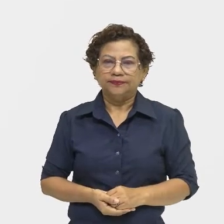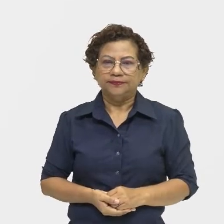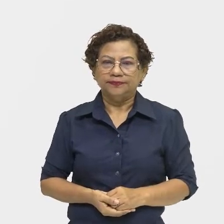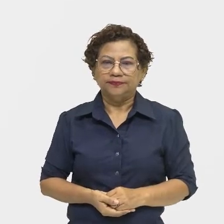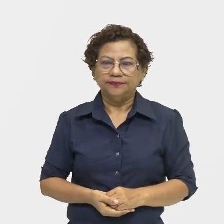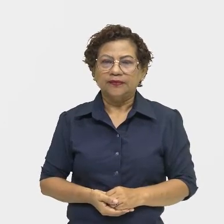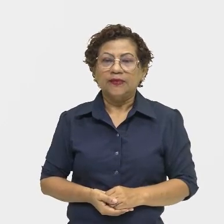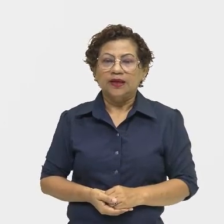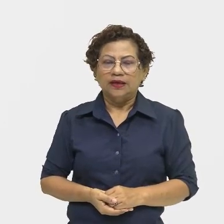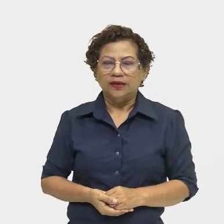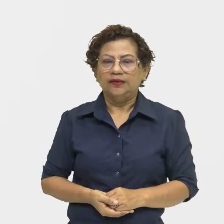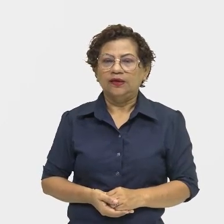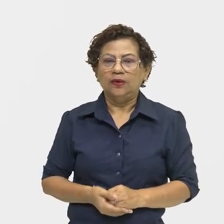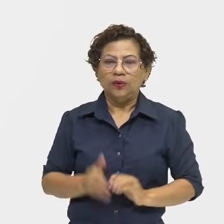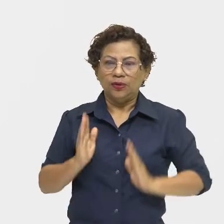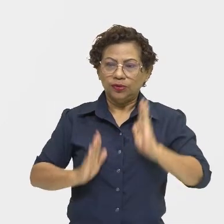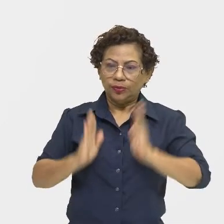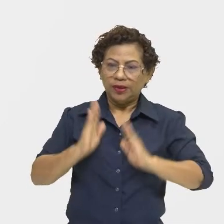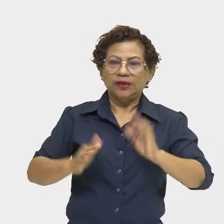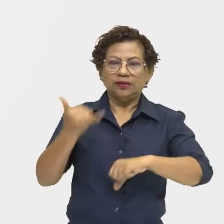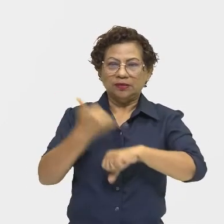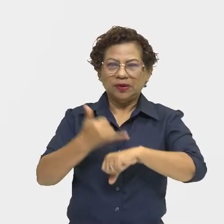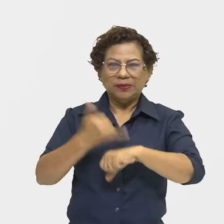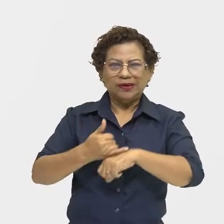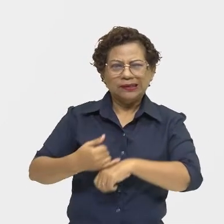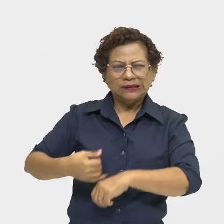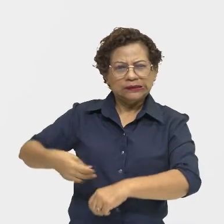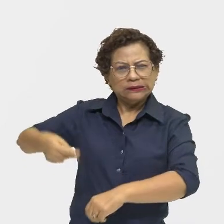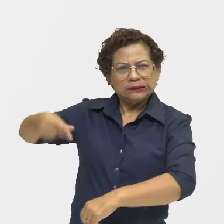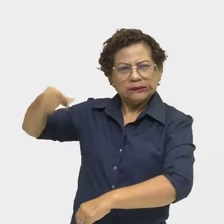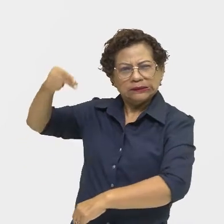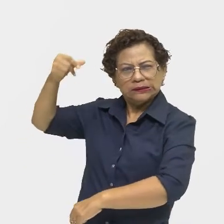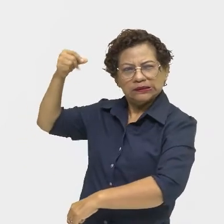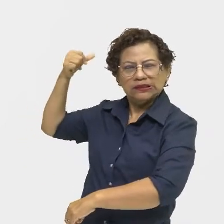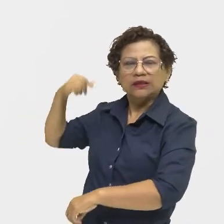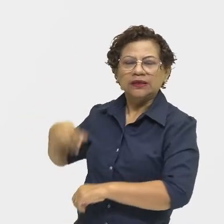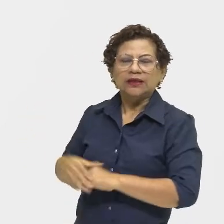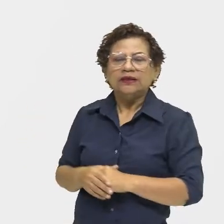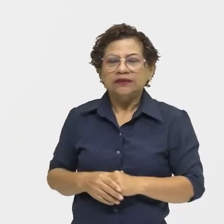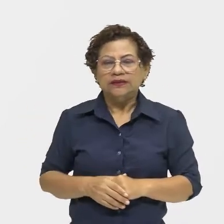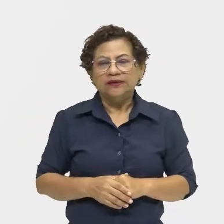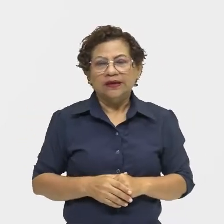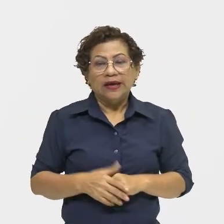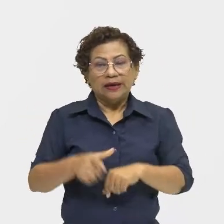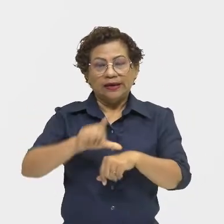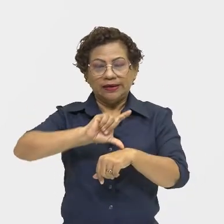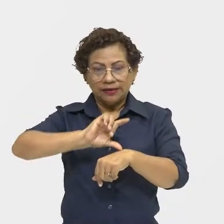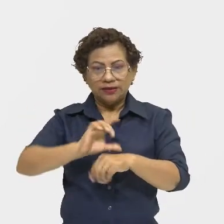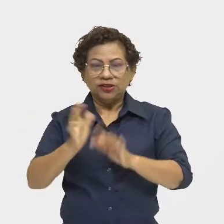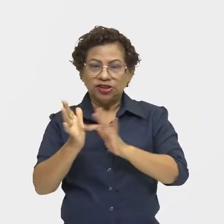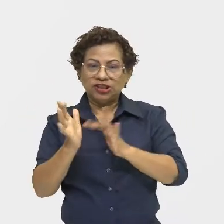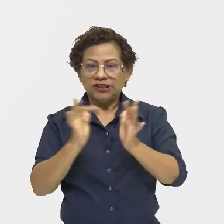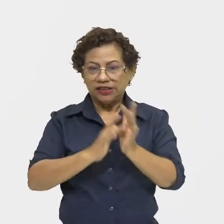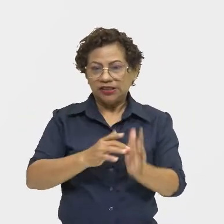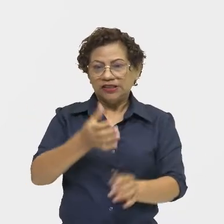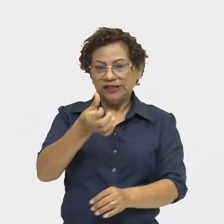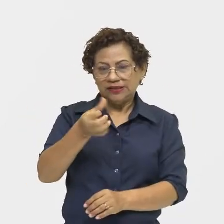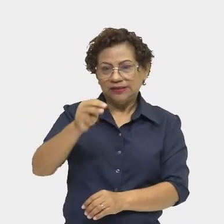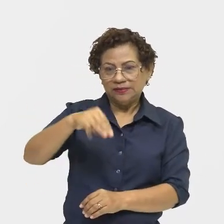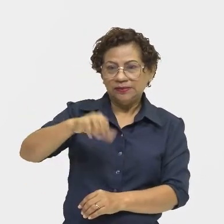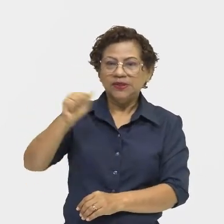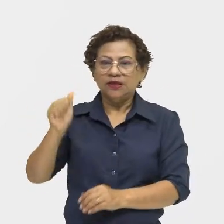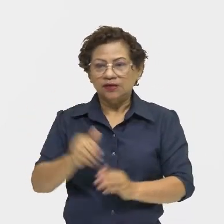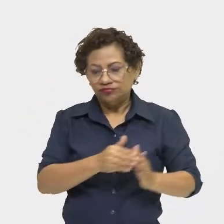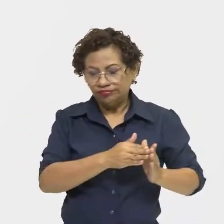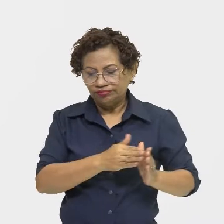Na idade dos metais, 6 mil a 4 mil antes de Cristo, foi marcada pela descoberta da técnica de